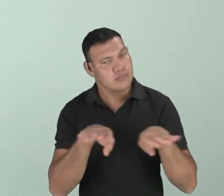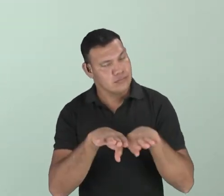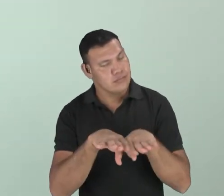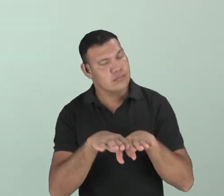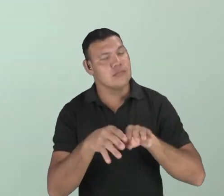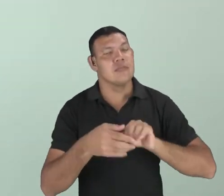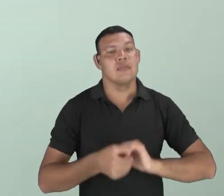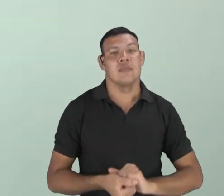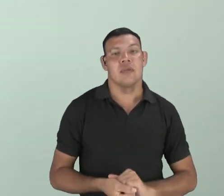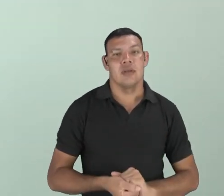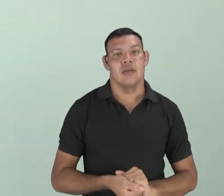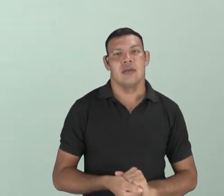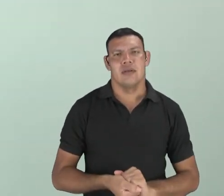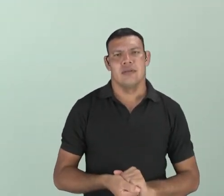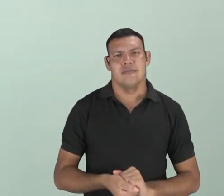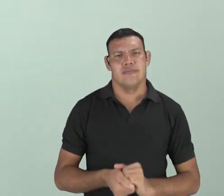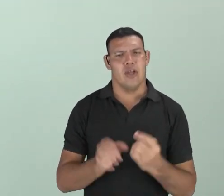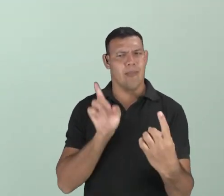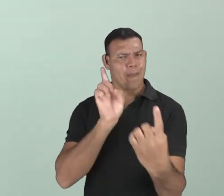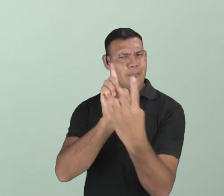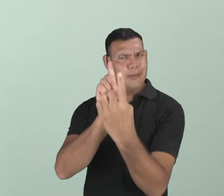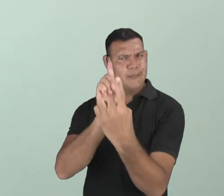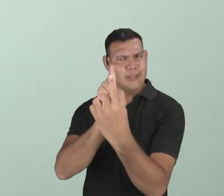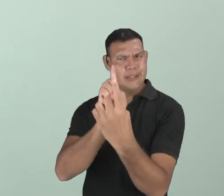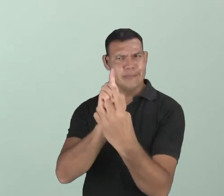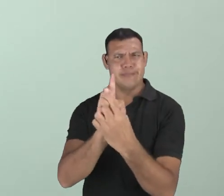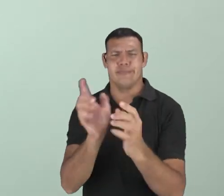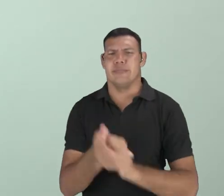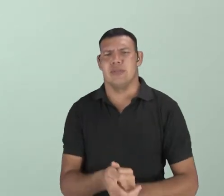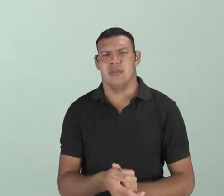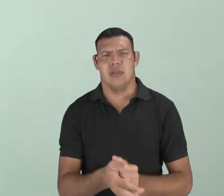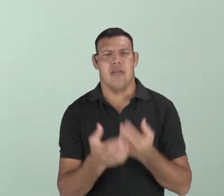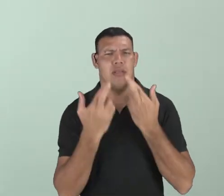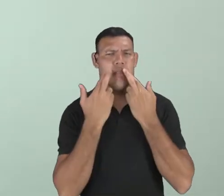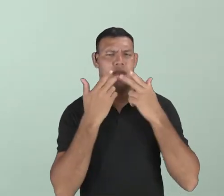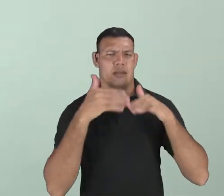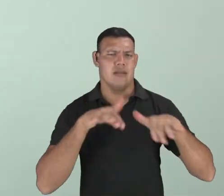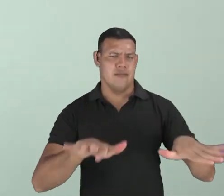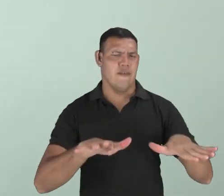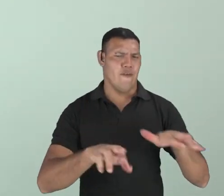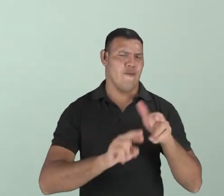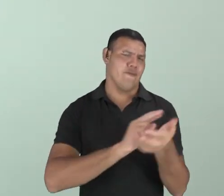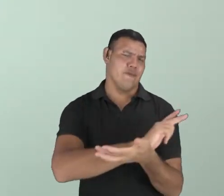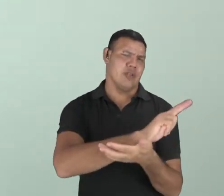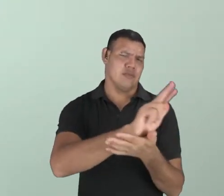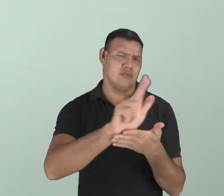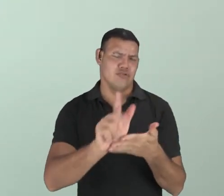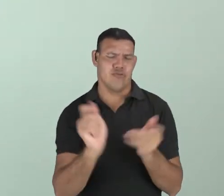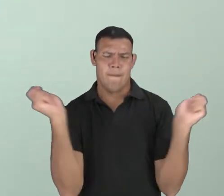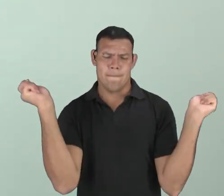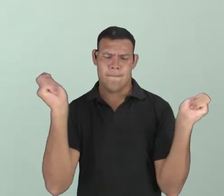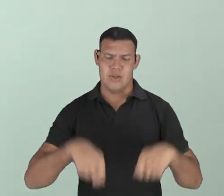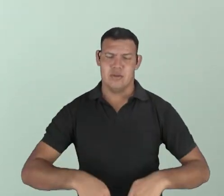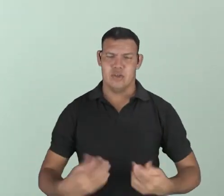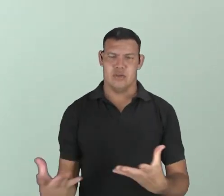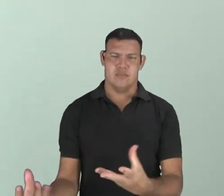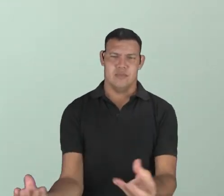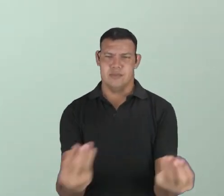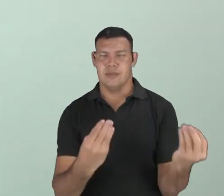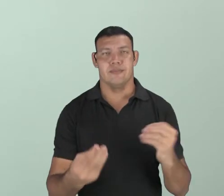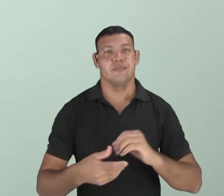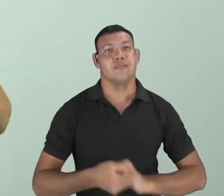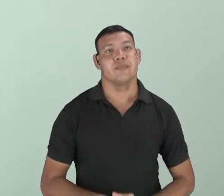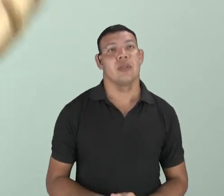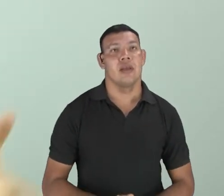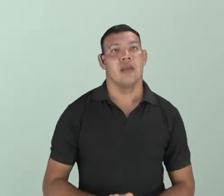a sua linguagem. Mas na oralidade, não. Você tem outros recursos, você tem outras possibilidades. Aí,